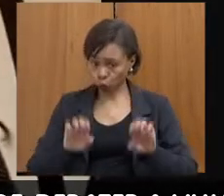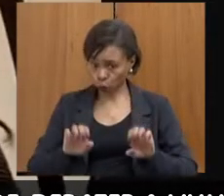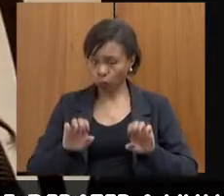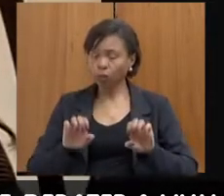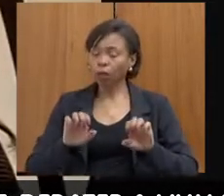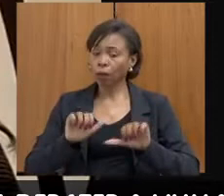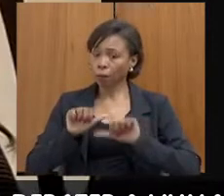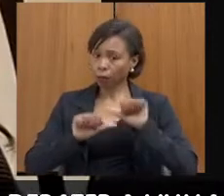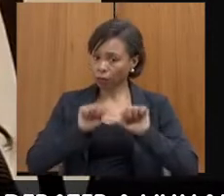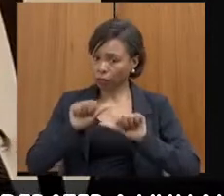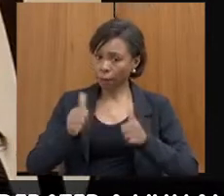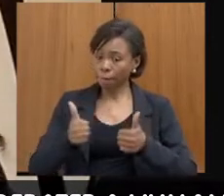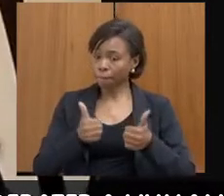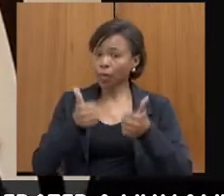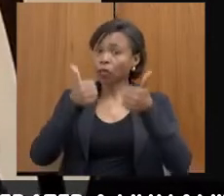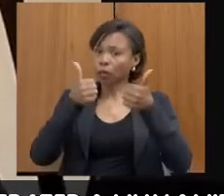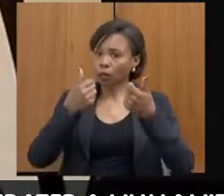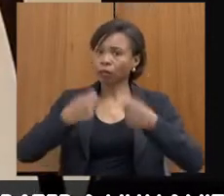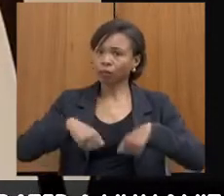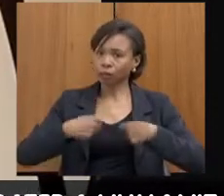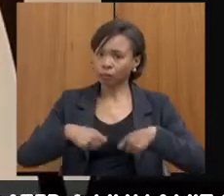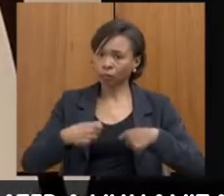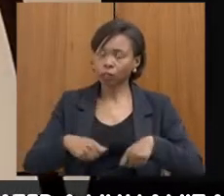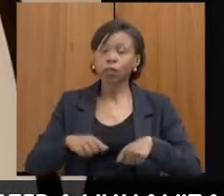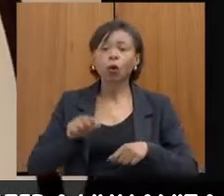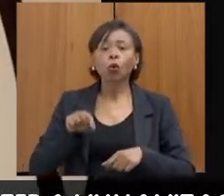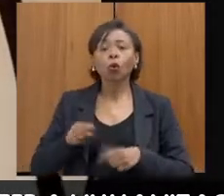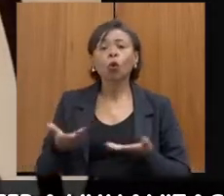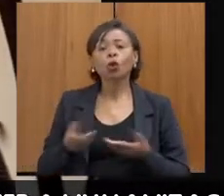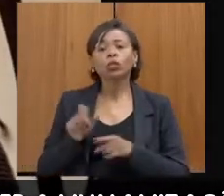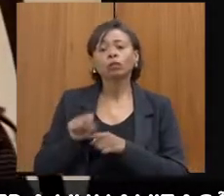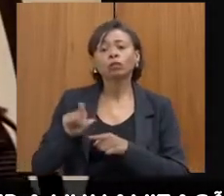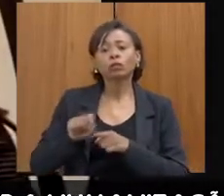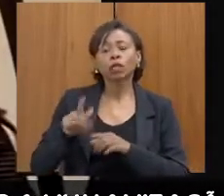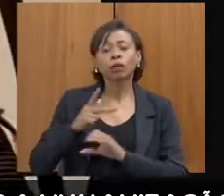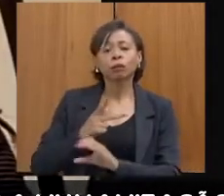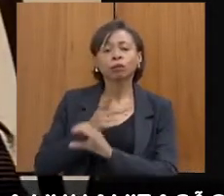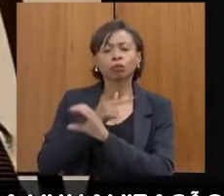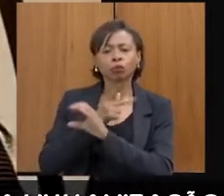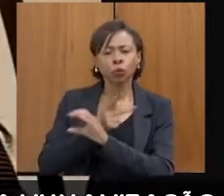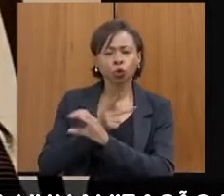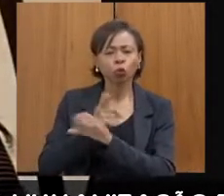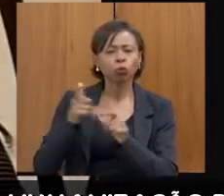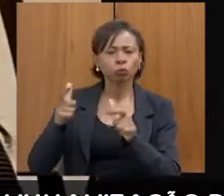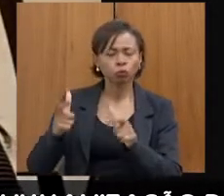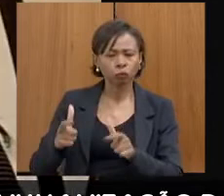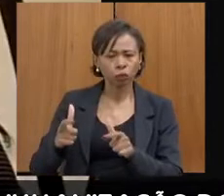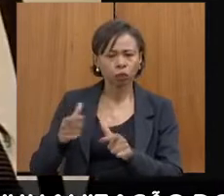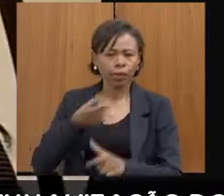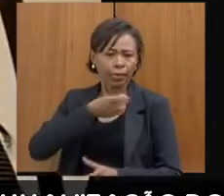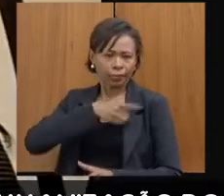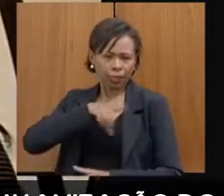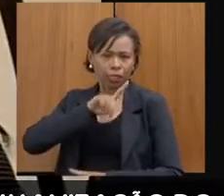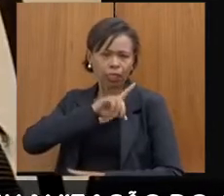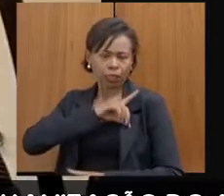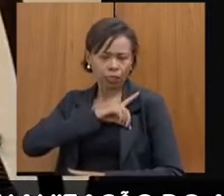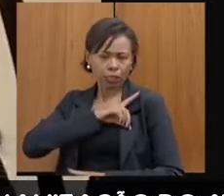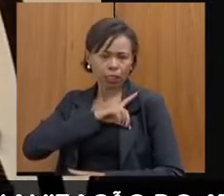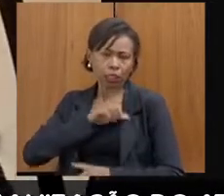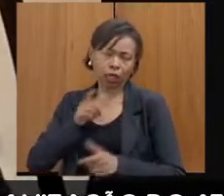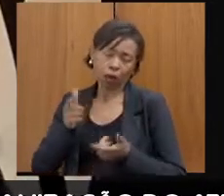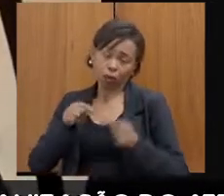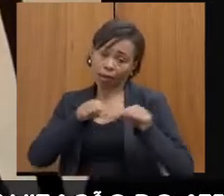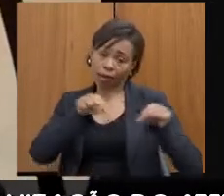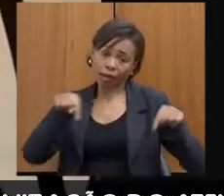ocupamos um espaço que é da polícia civil, é uma antiga delegacia da polícia civil, então as